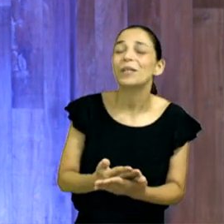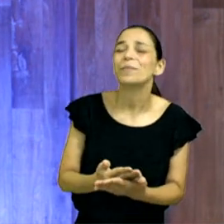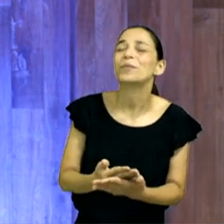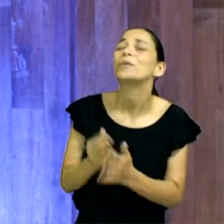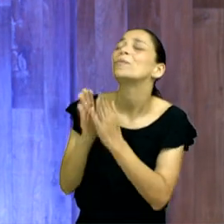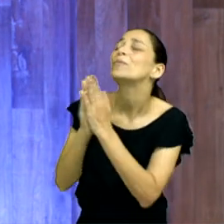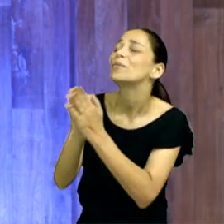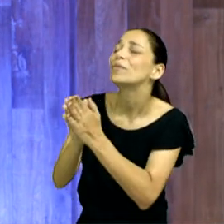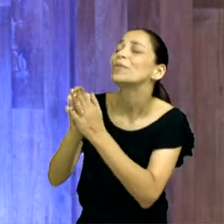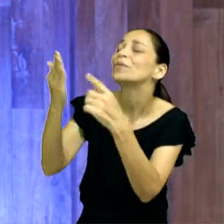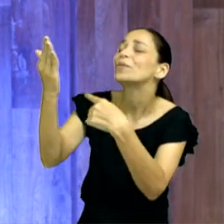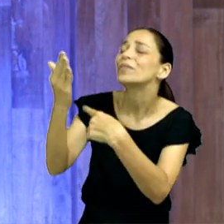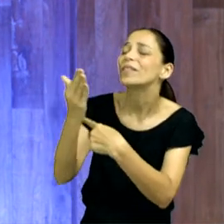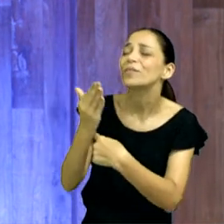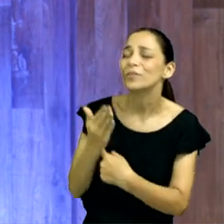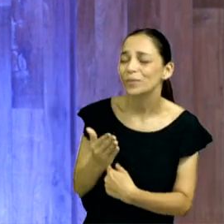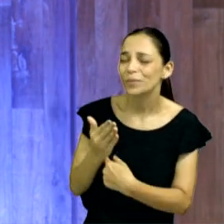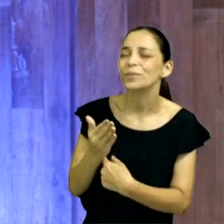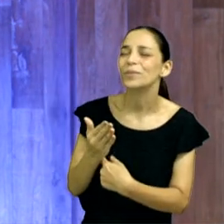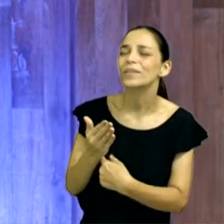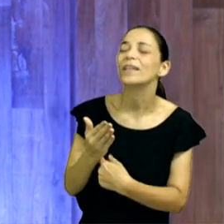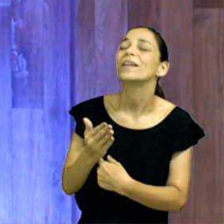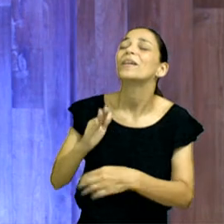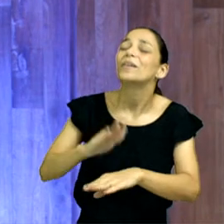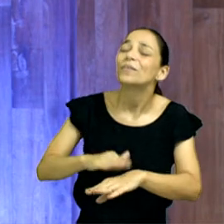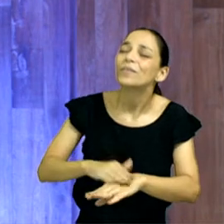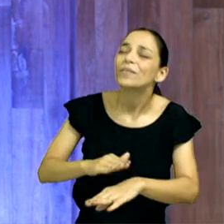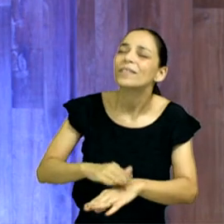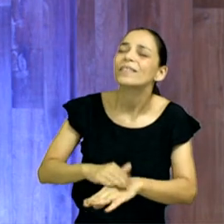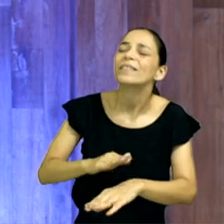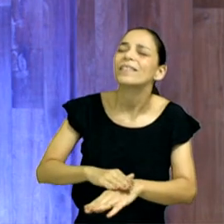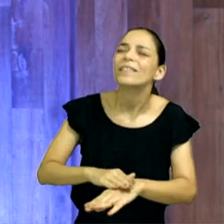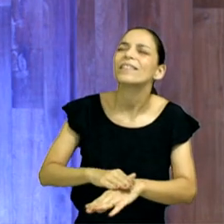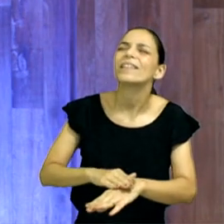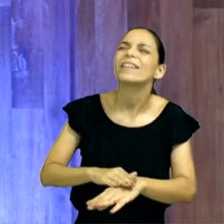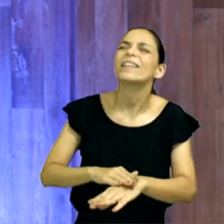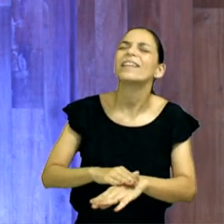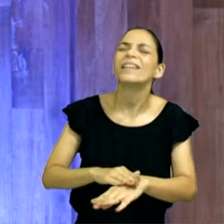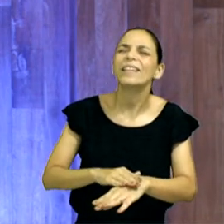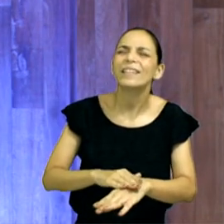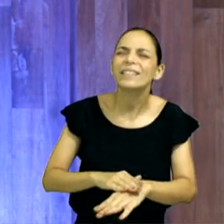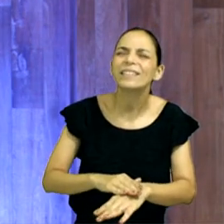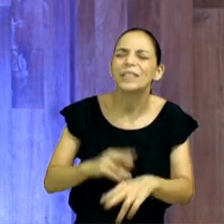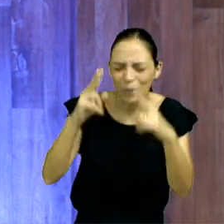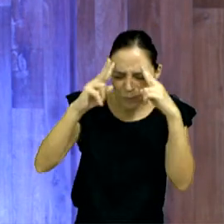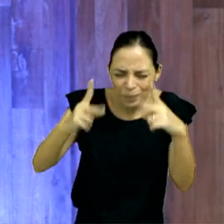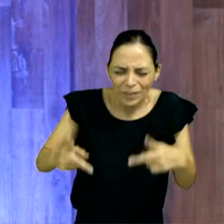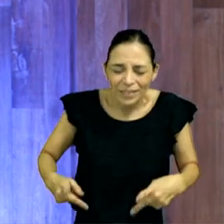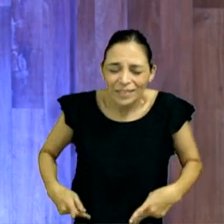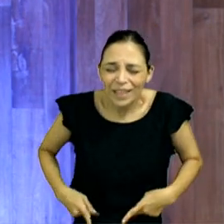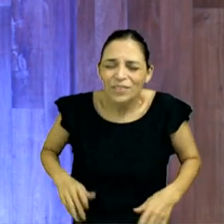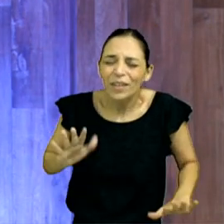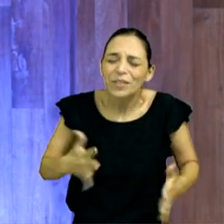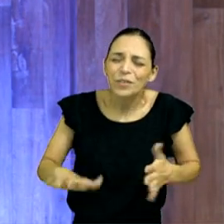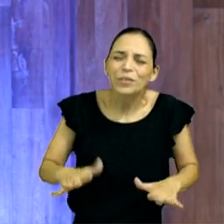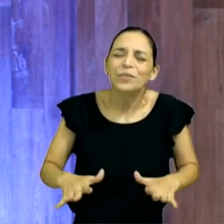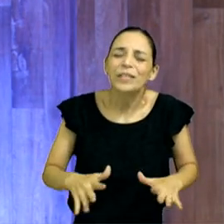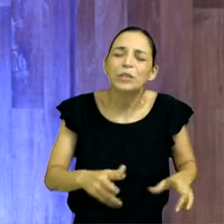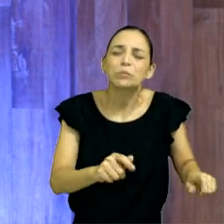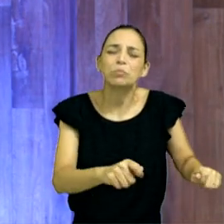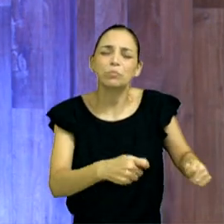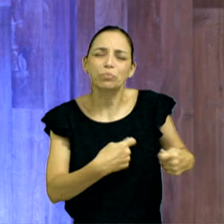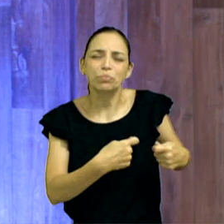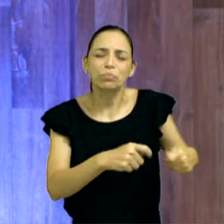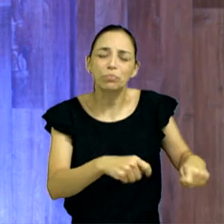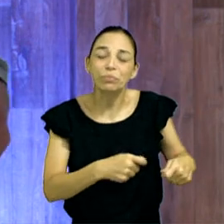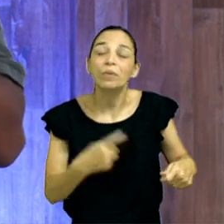simplesmente o que a nossa carne deseja, o que a nossa humanidade, muitas vezes, nos pressiona a fazer, mas